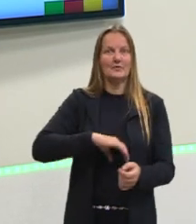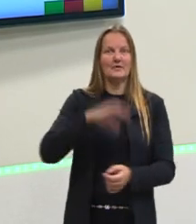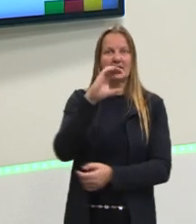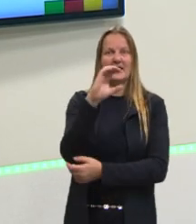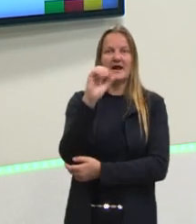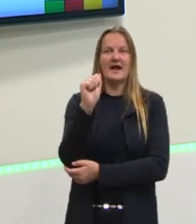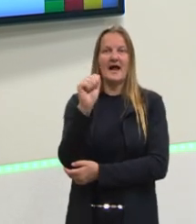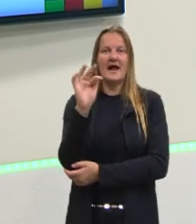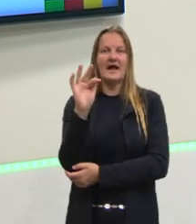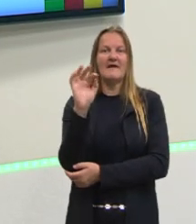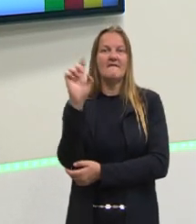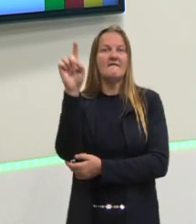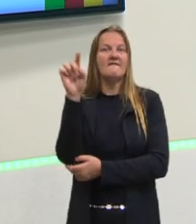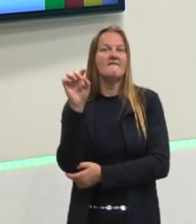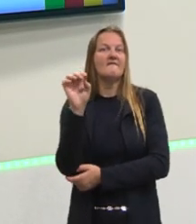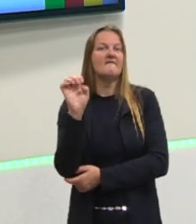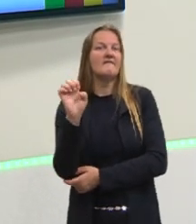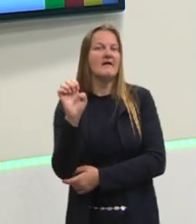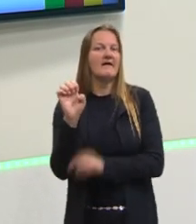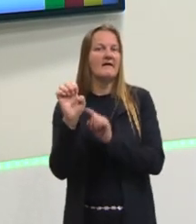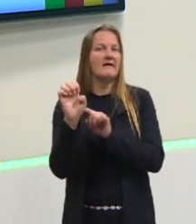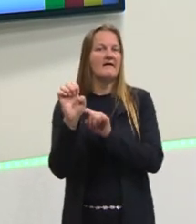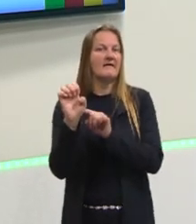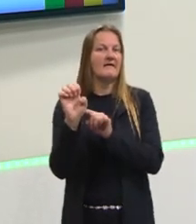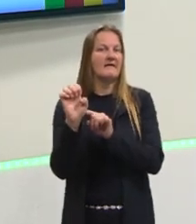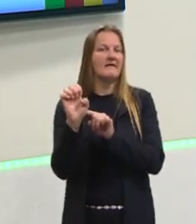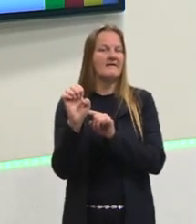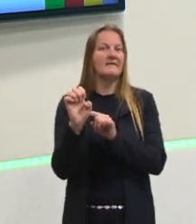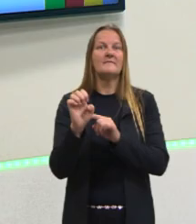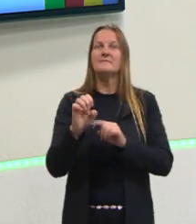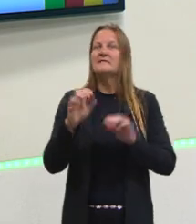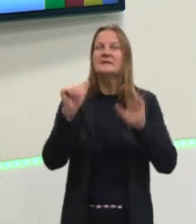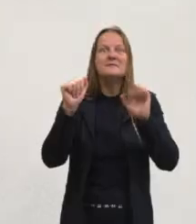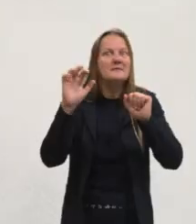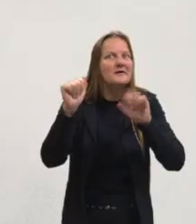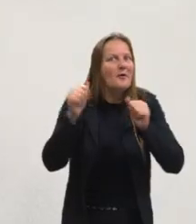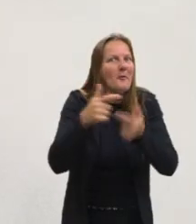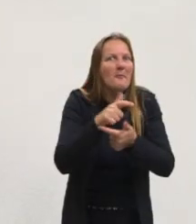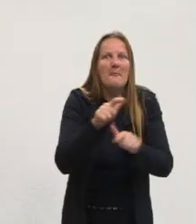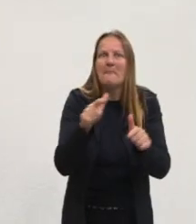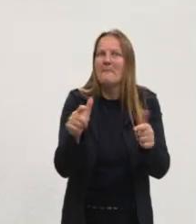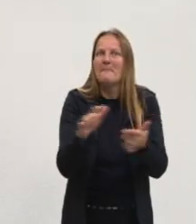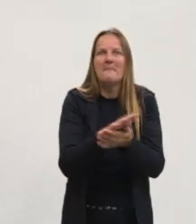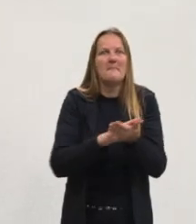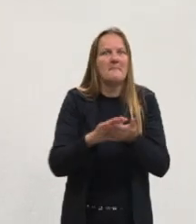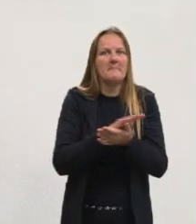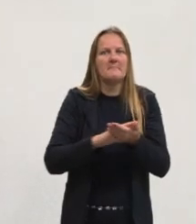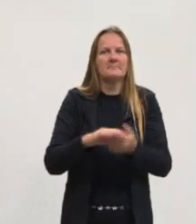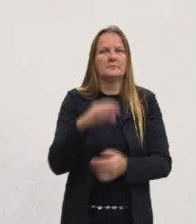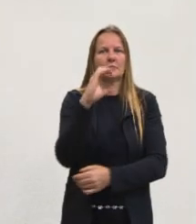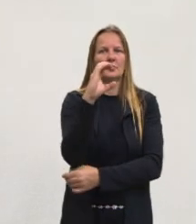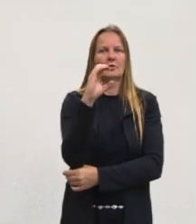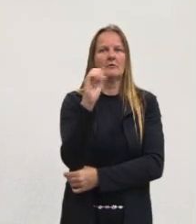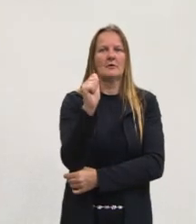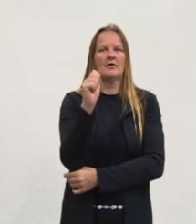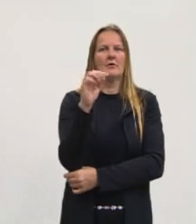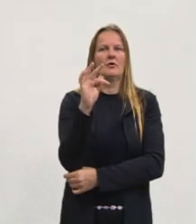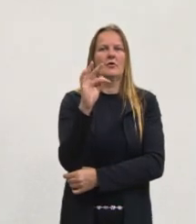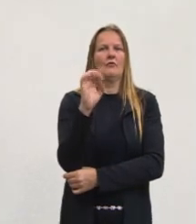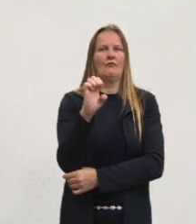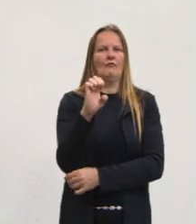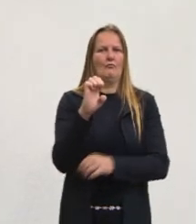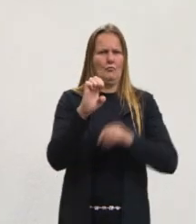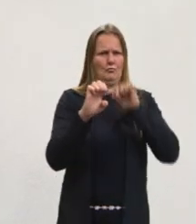acentua e abre esse E, na língua espanhola nós chamaríamos, nós leríamos